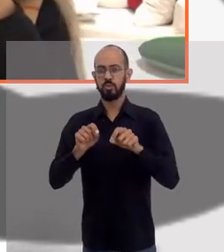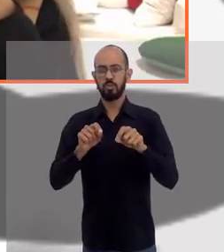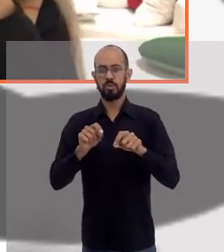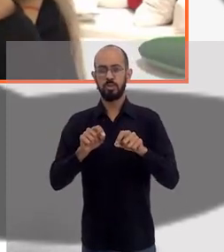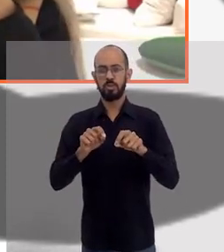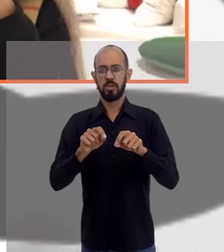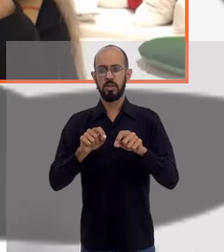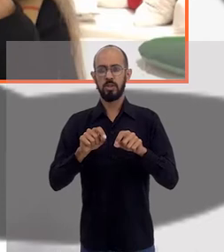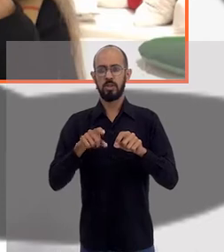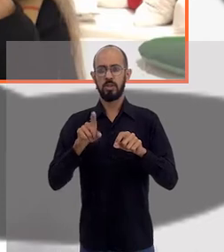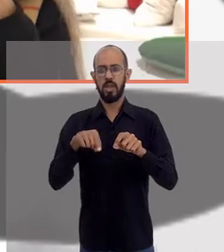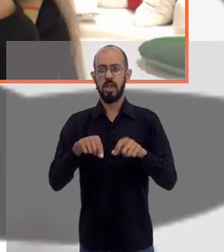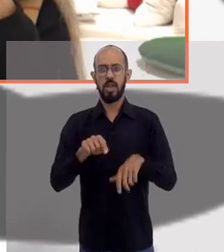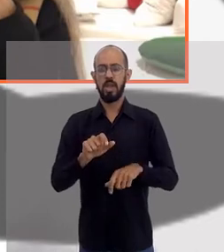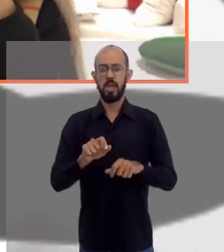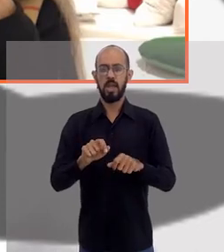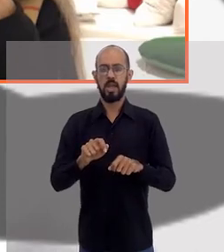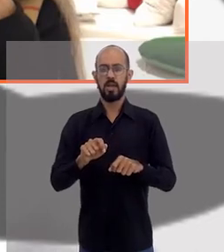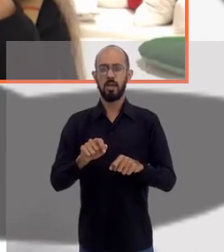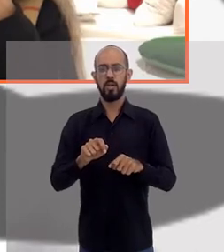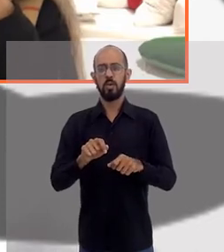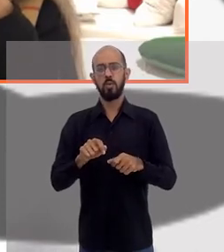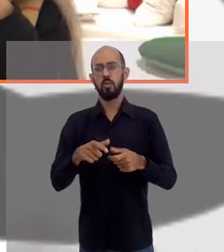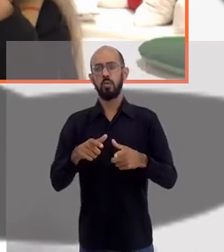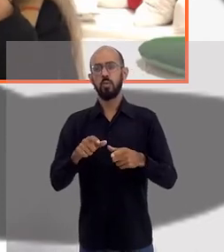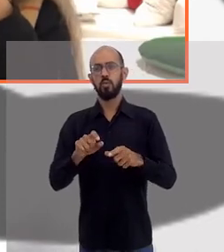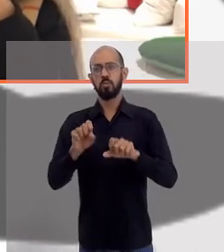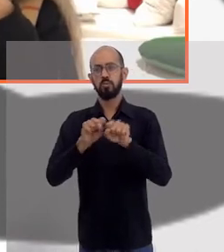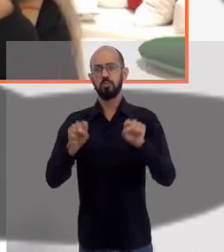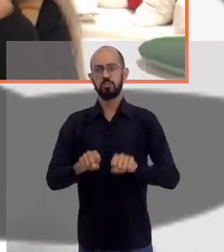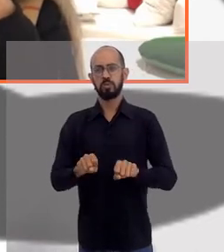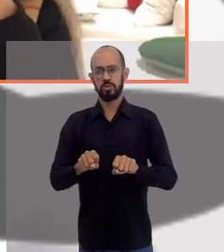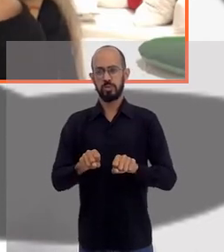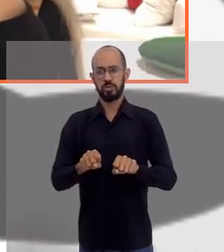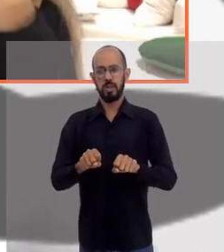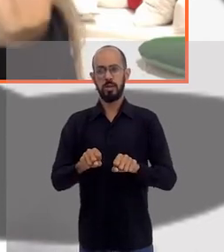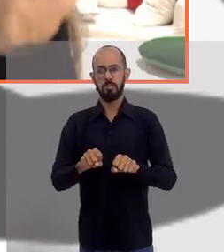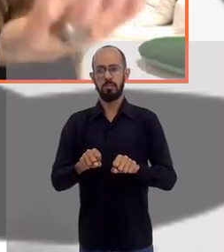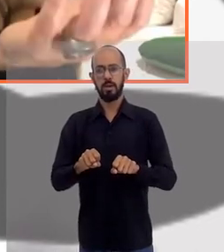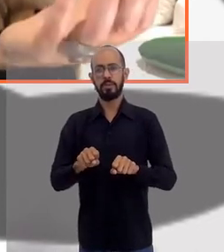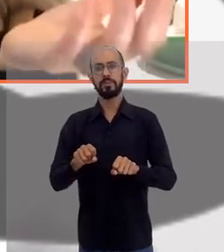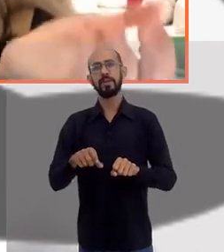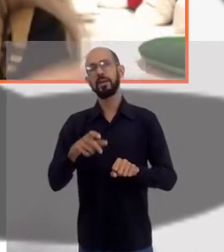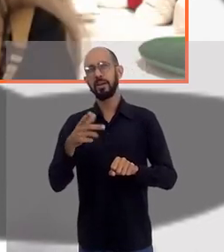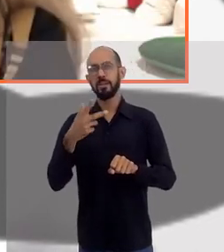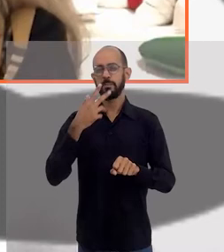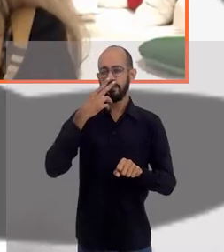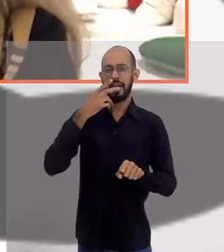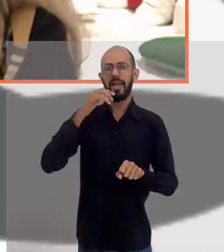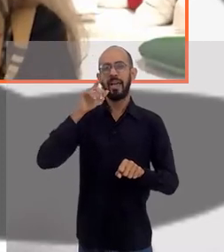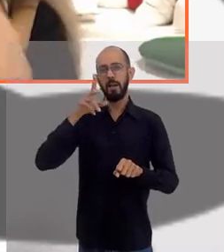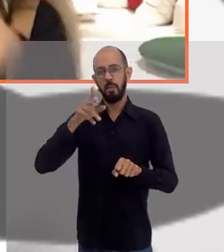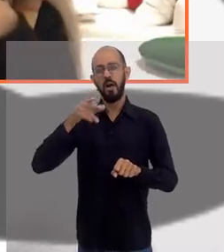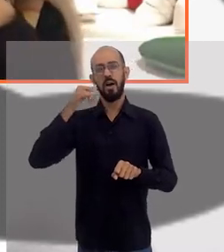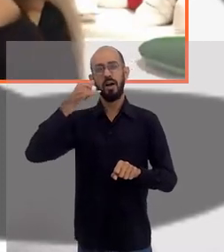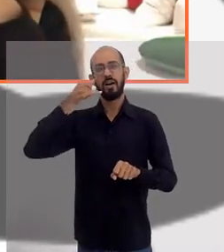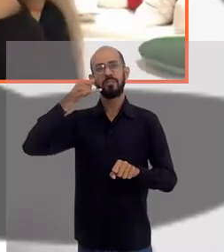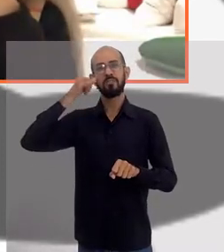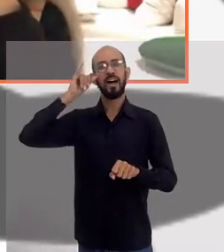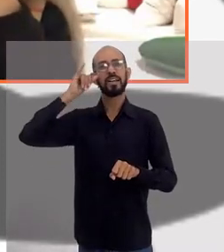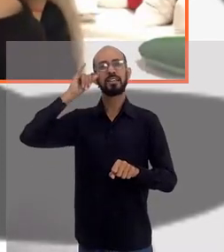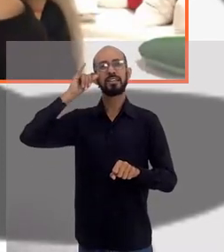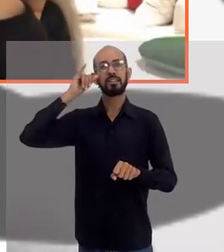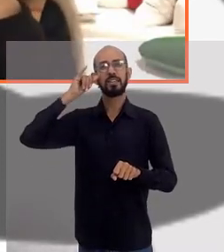a gente chama de crowdfunding, né? E que, claro, é importante a gente... E vaquinha em português, né? A famosa